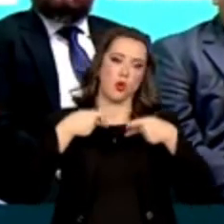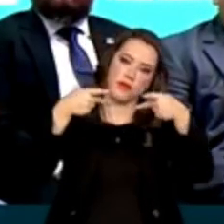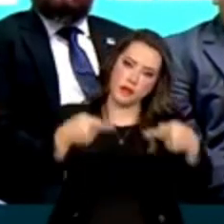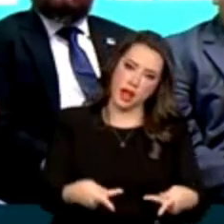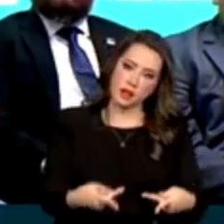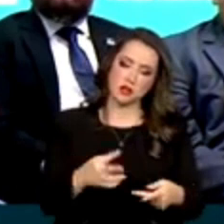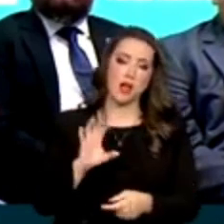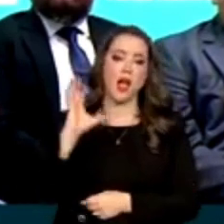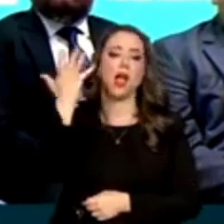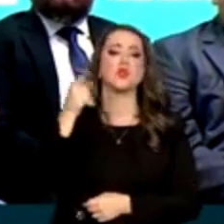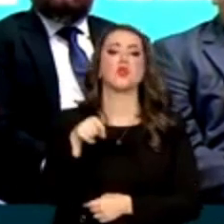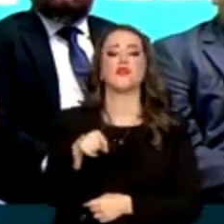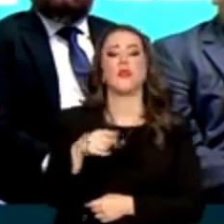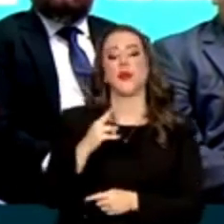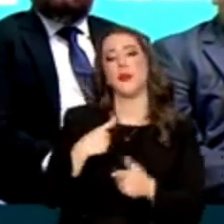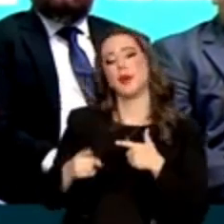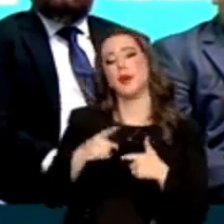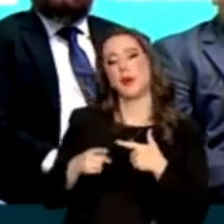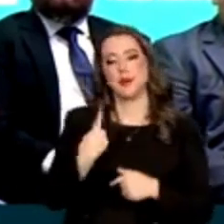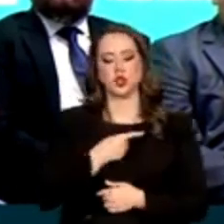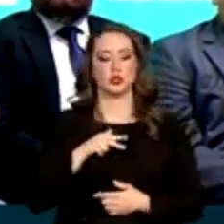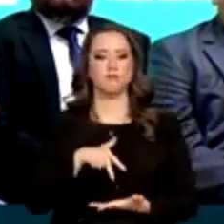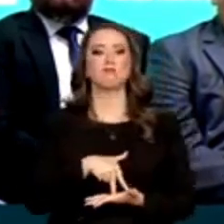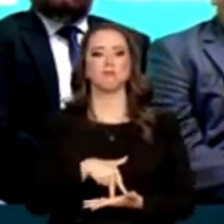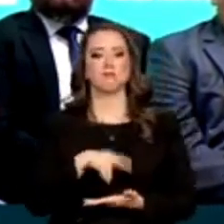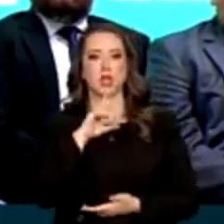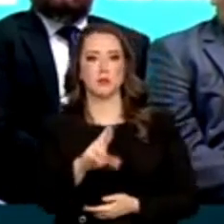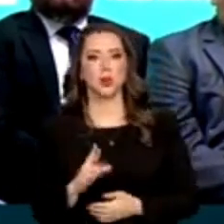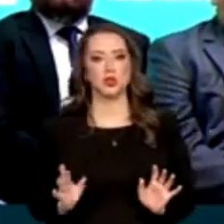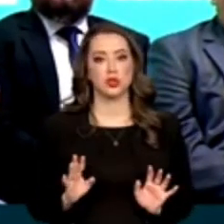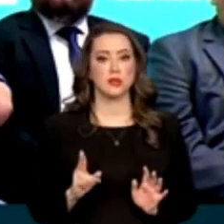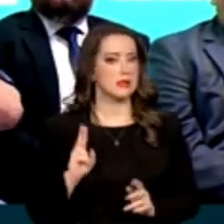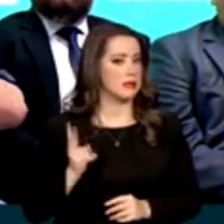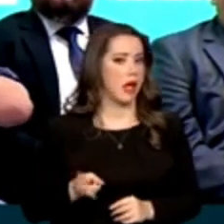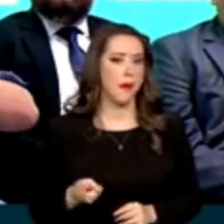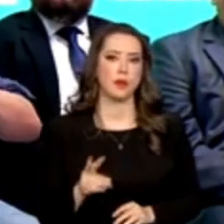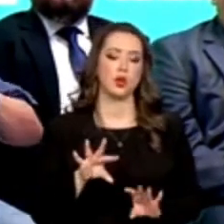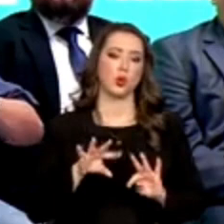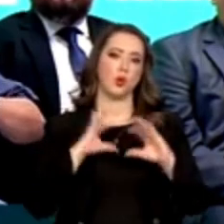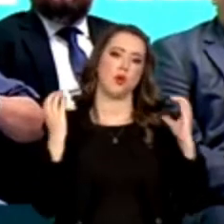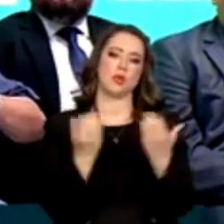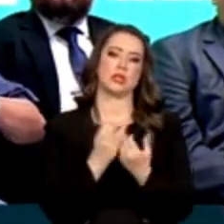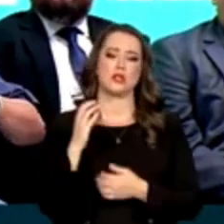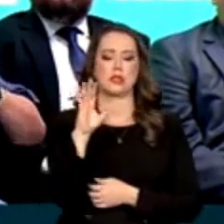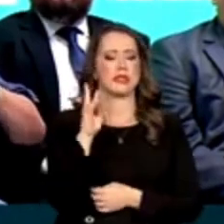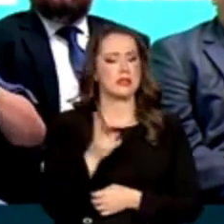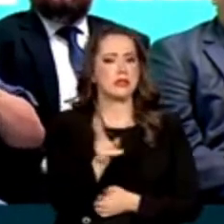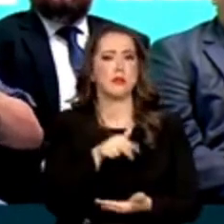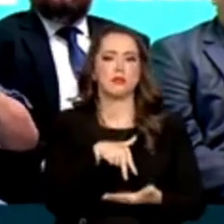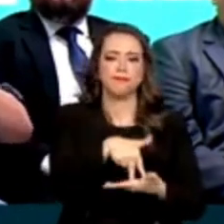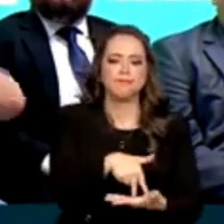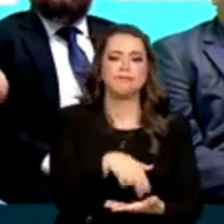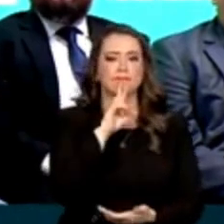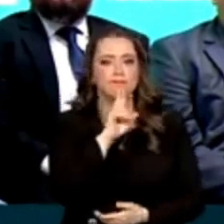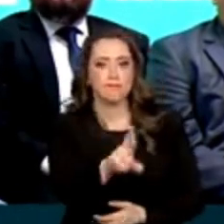problemas, estamos de prontidão. Todos, toda a comunidade científica, toda a comunidade